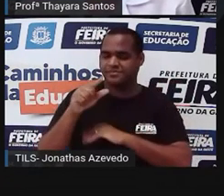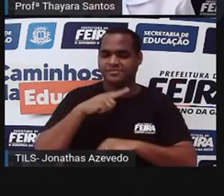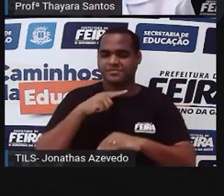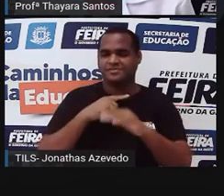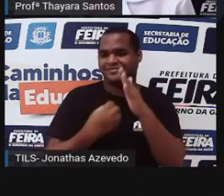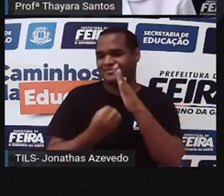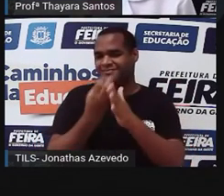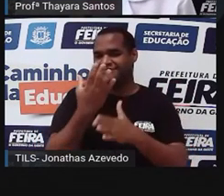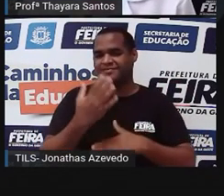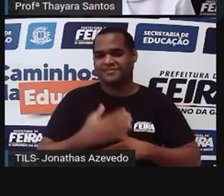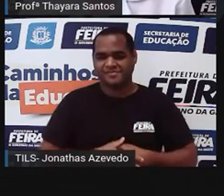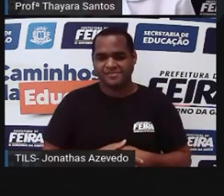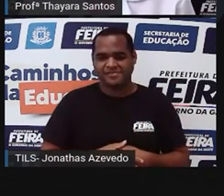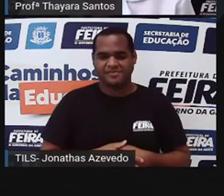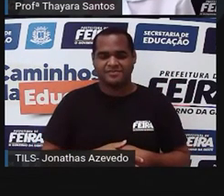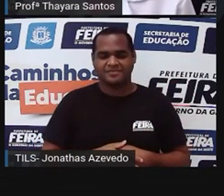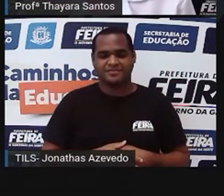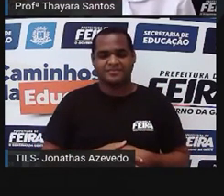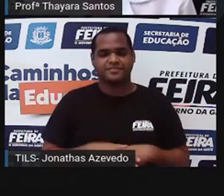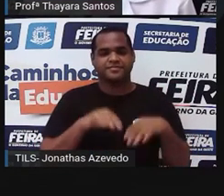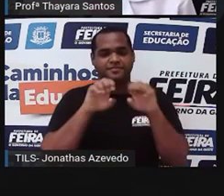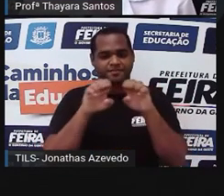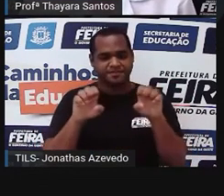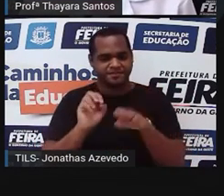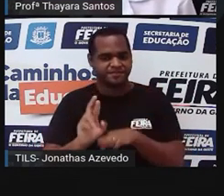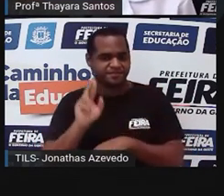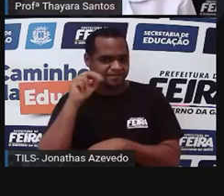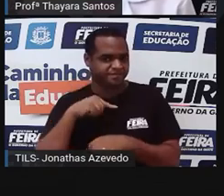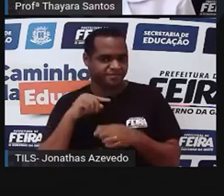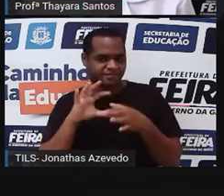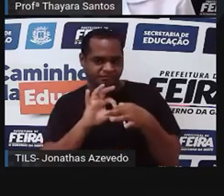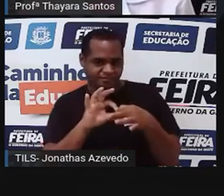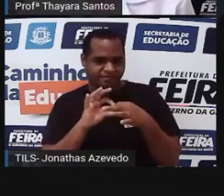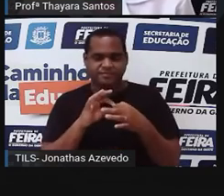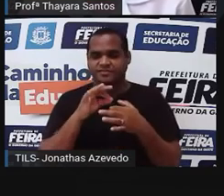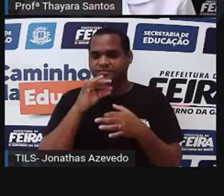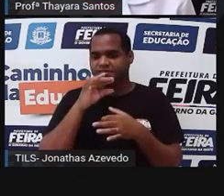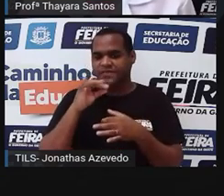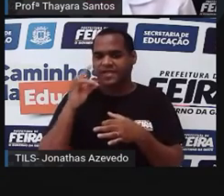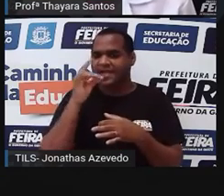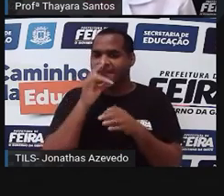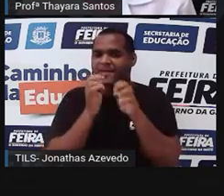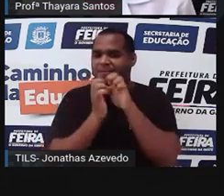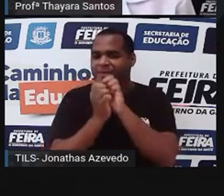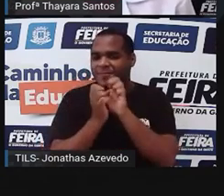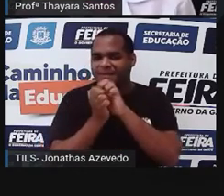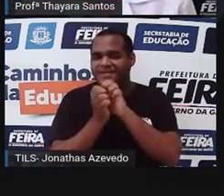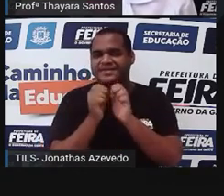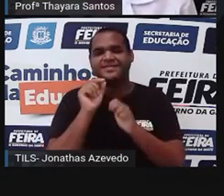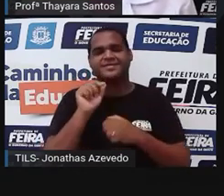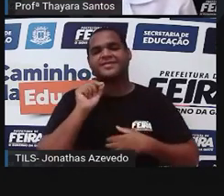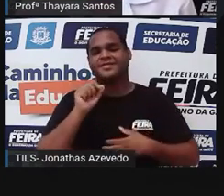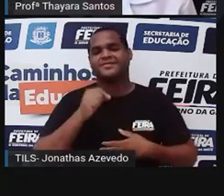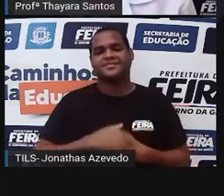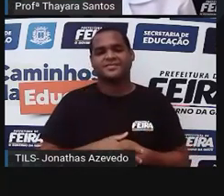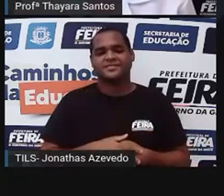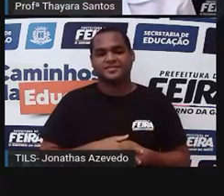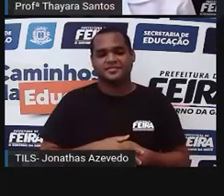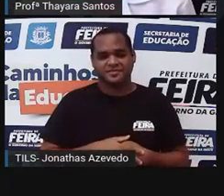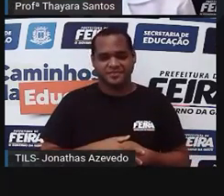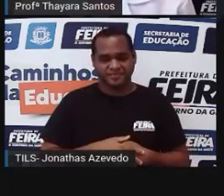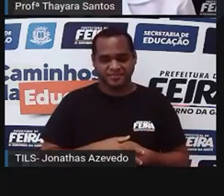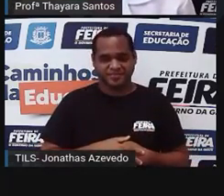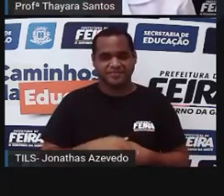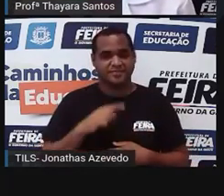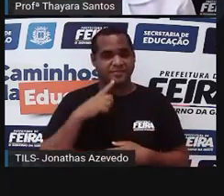aqui. Então, essa é a segunda pergunta. Estrutura responsável pela realização da digestão mecânica. Vou fazer só mais essa, tá, gente? O